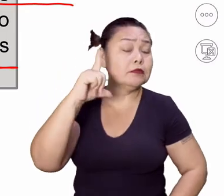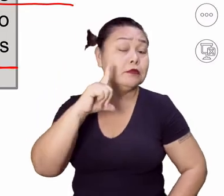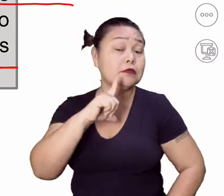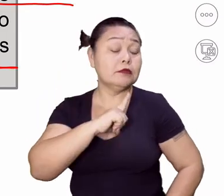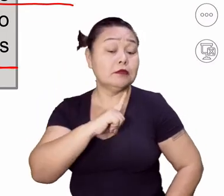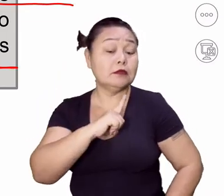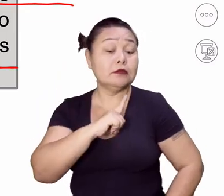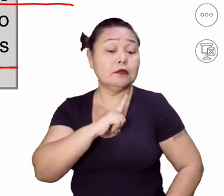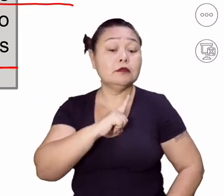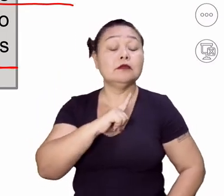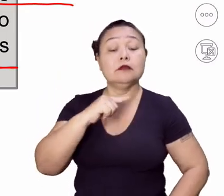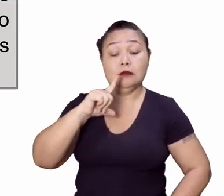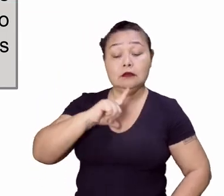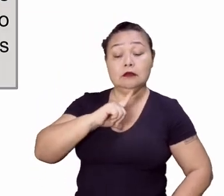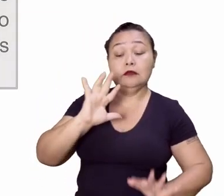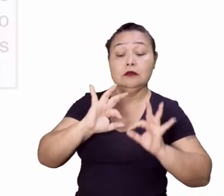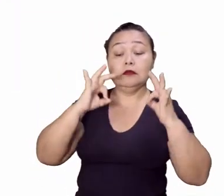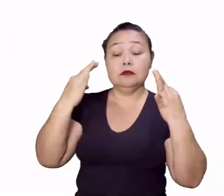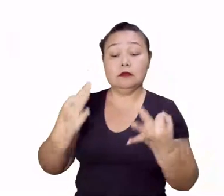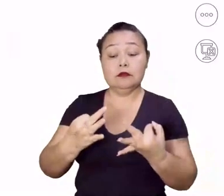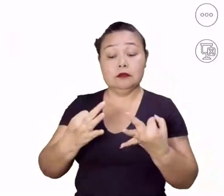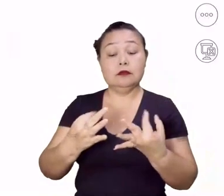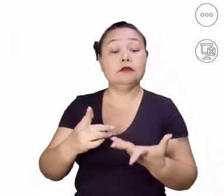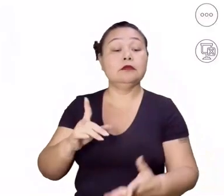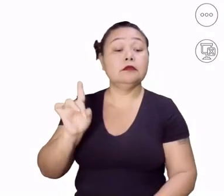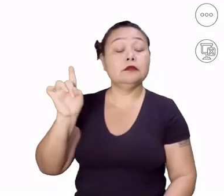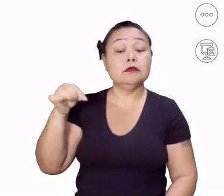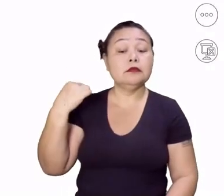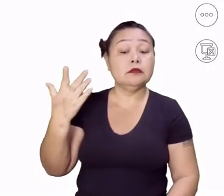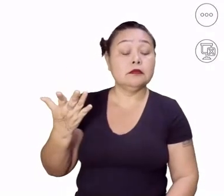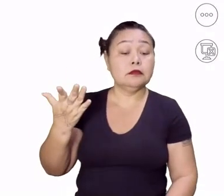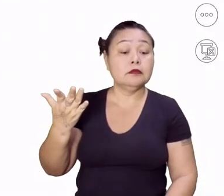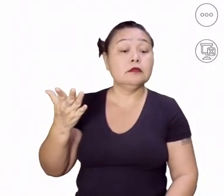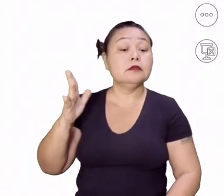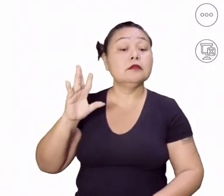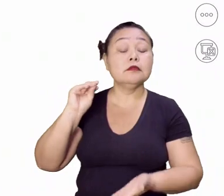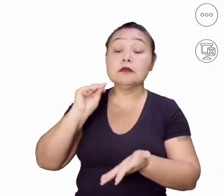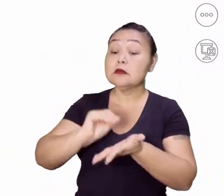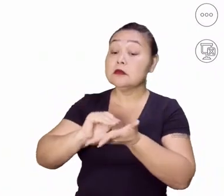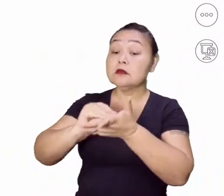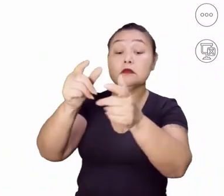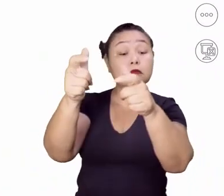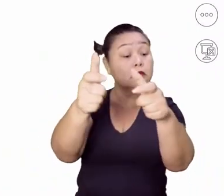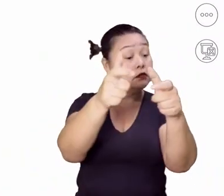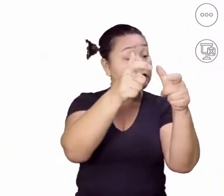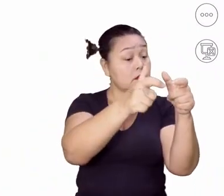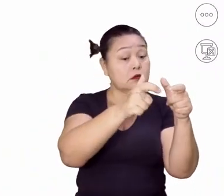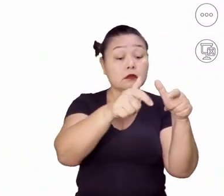tem, né? Para quem tem família. Então, o que nós vivemos? Também o déficit de lugares.